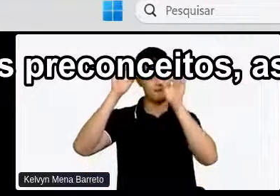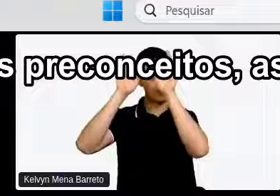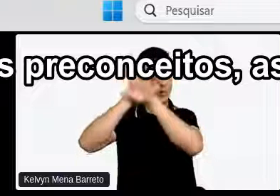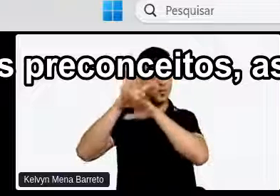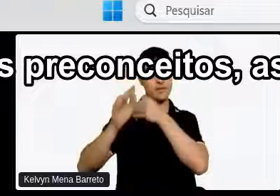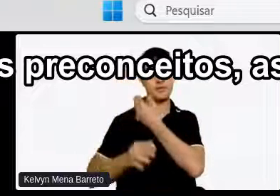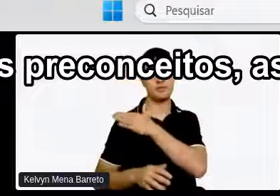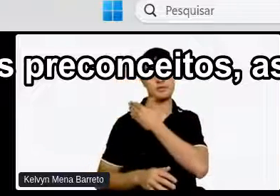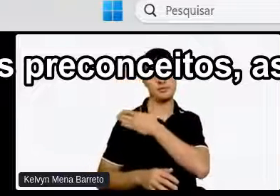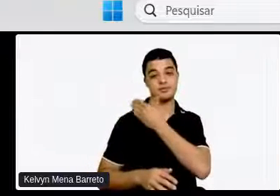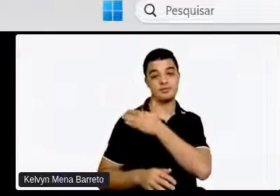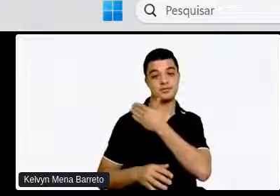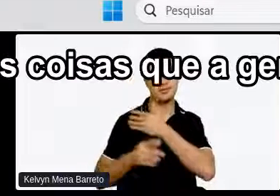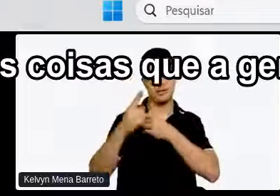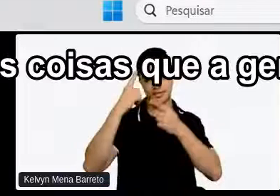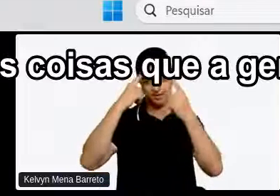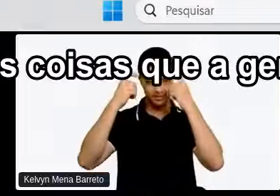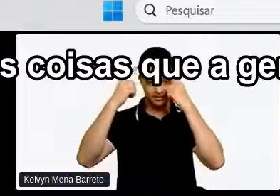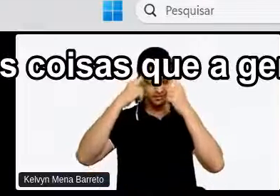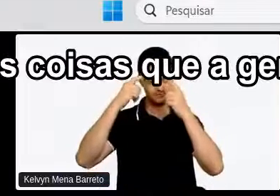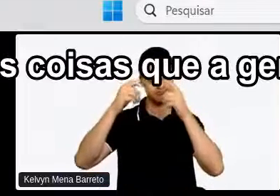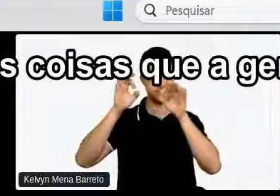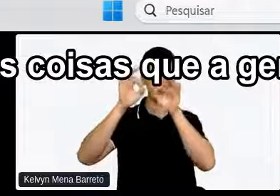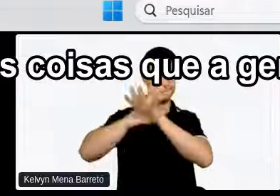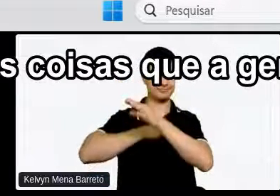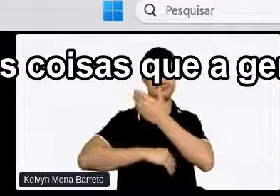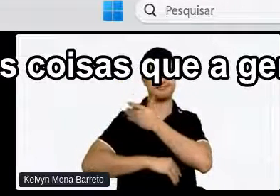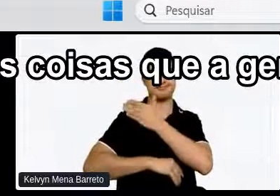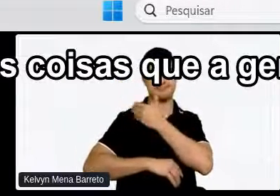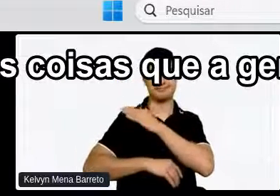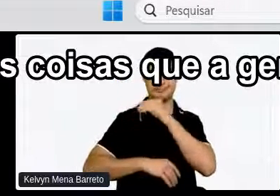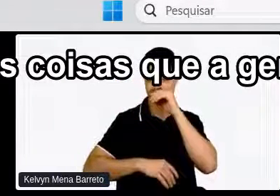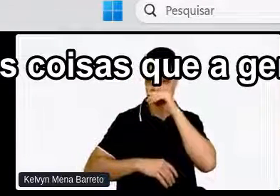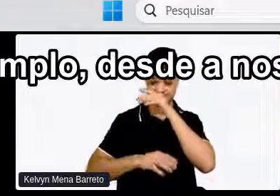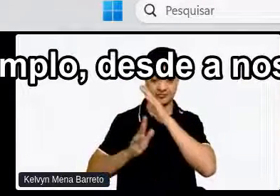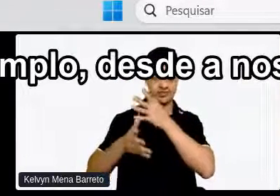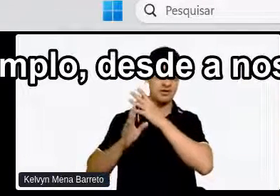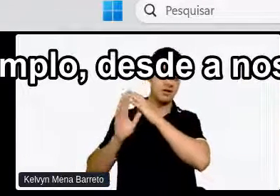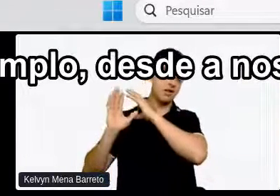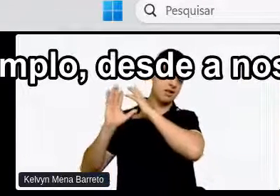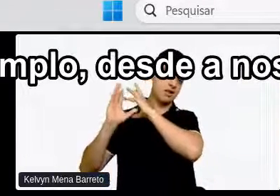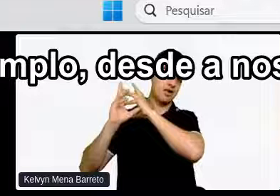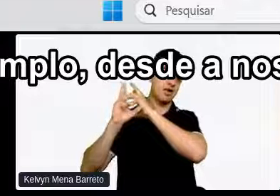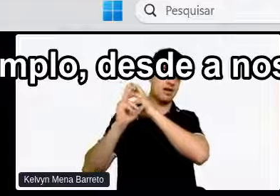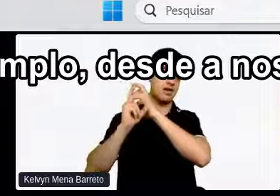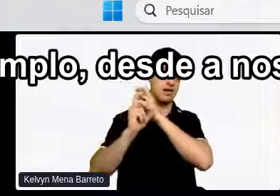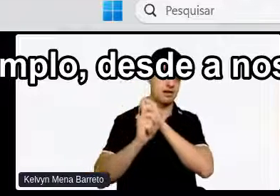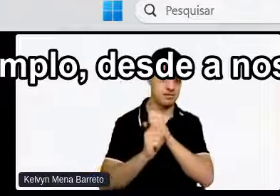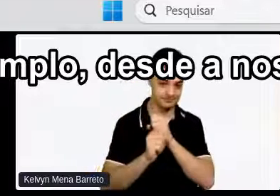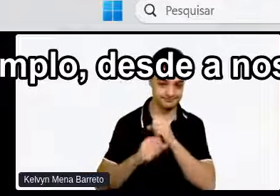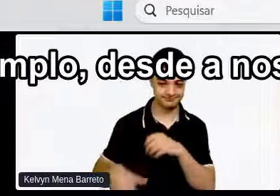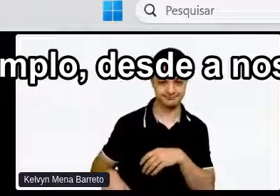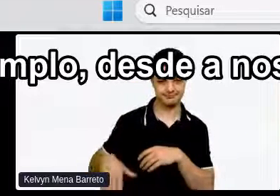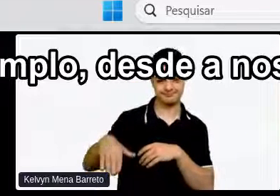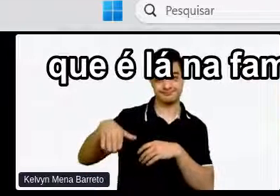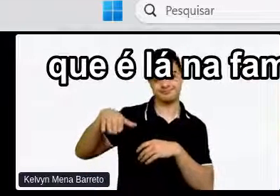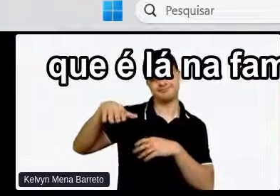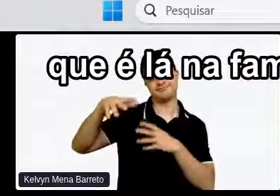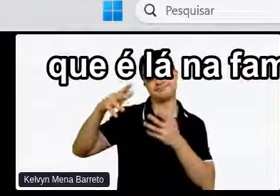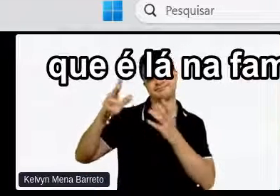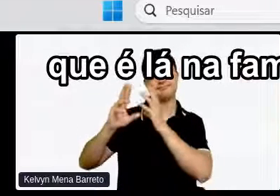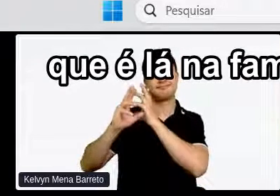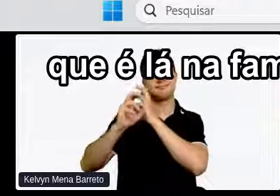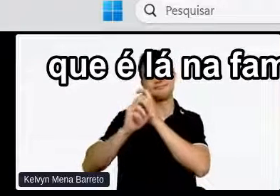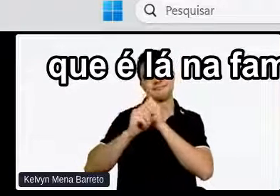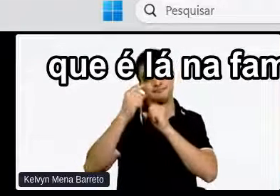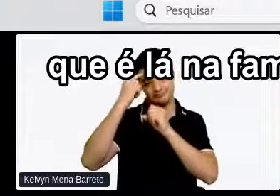As ideias preconcebidas As coisas que a gente Traz arraigadas Por exemplo Desde a nossa socialização primária Que é